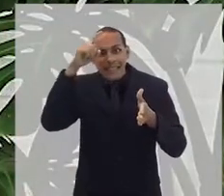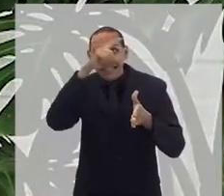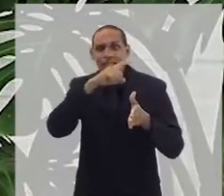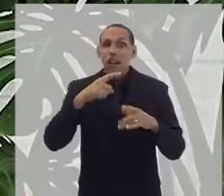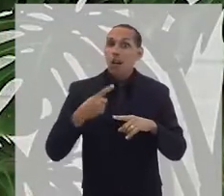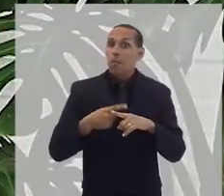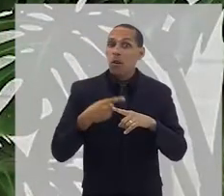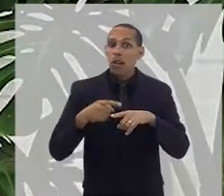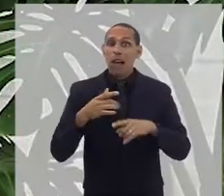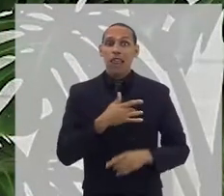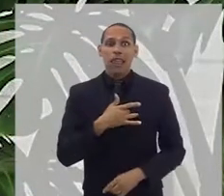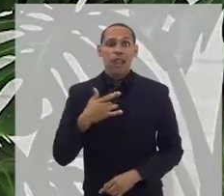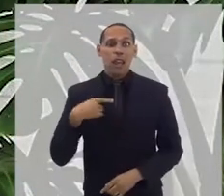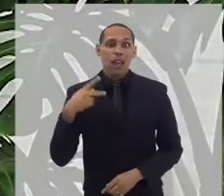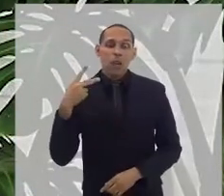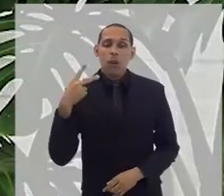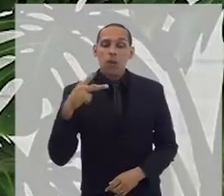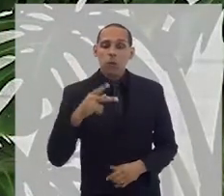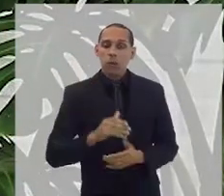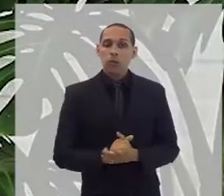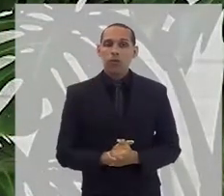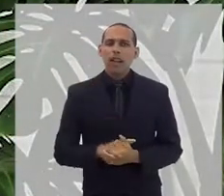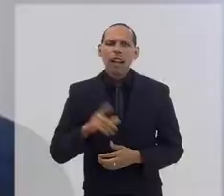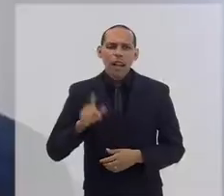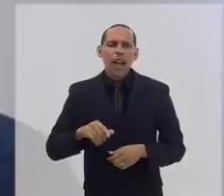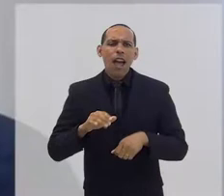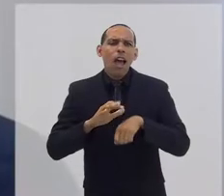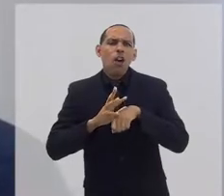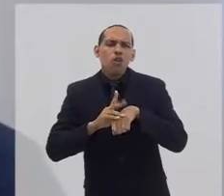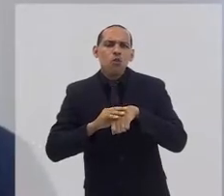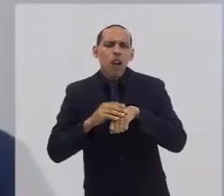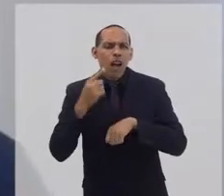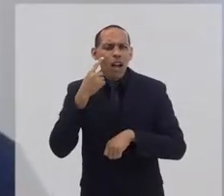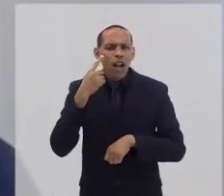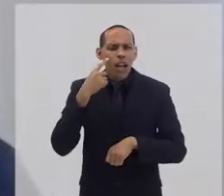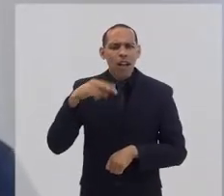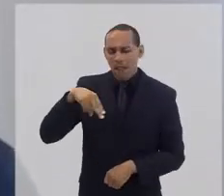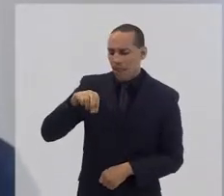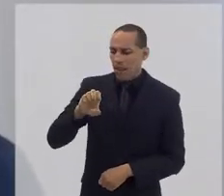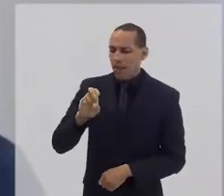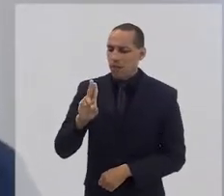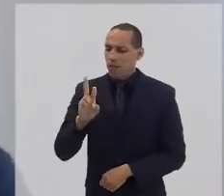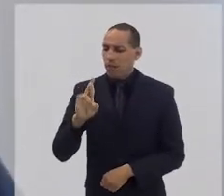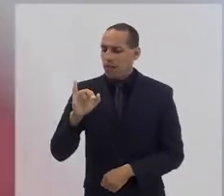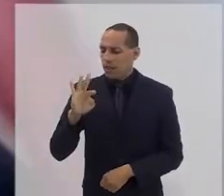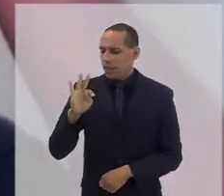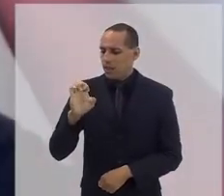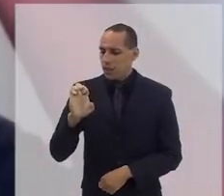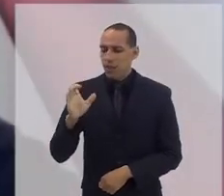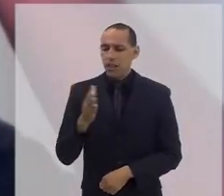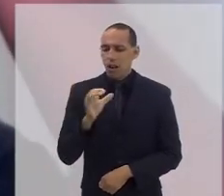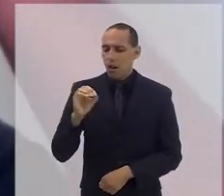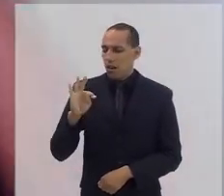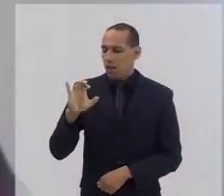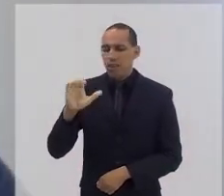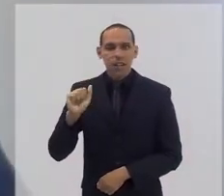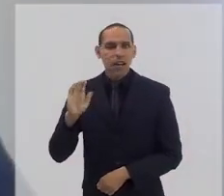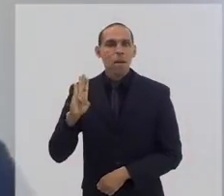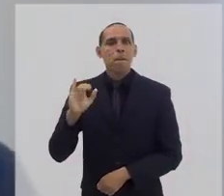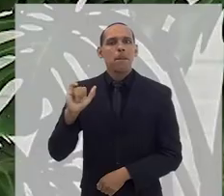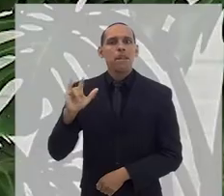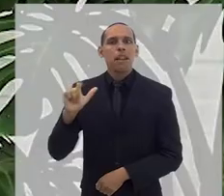Porque envolveu a sua saúde, que foi uma neurite ótica bilateral, me corrija se eu estiver errada,